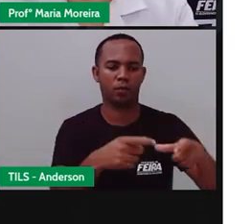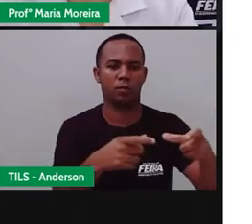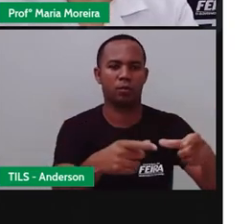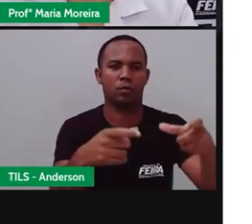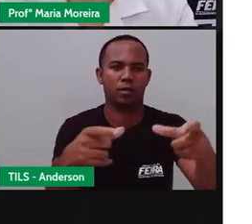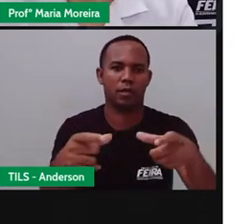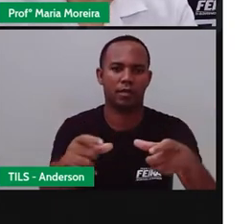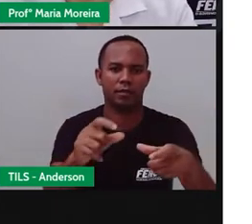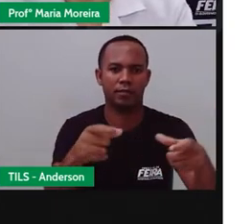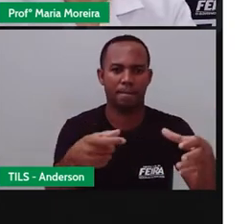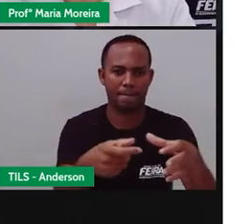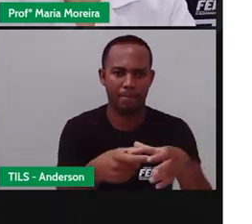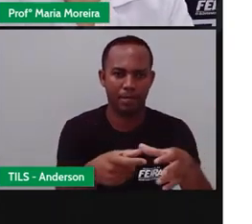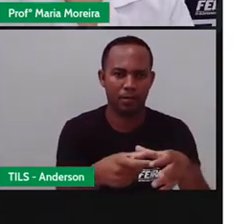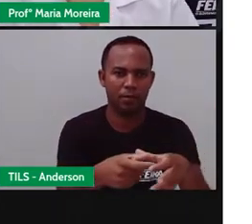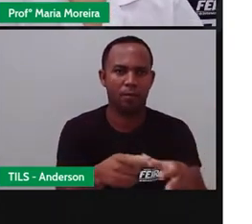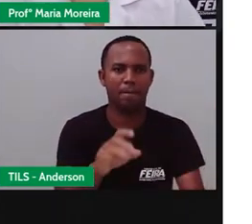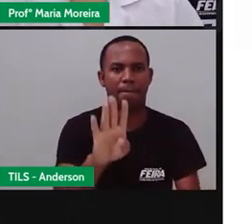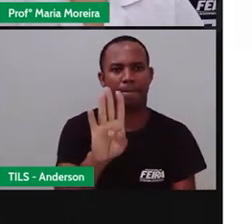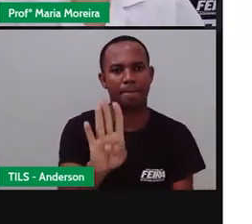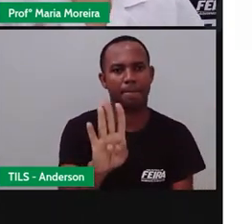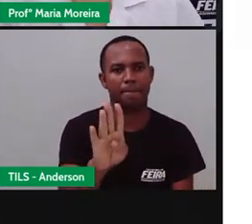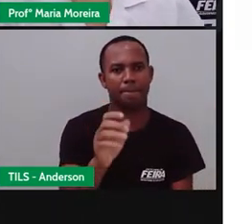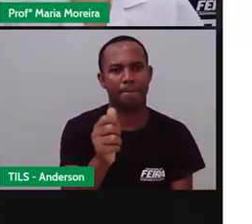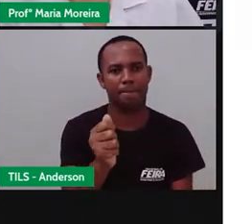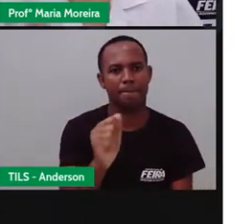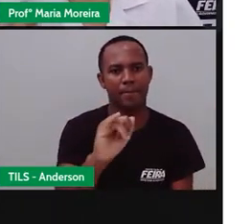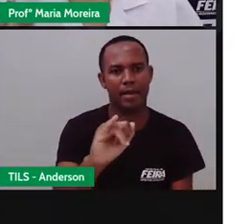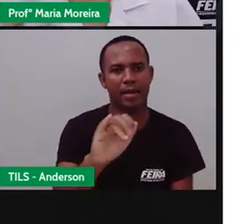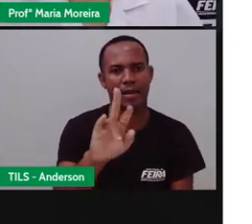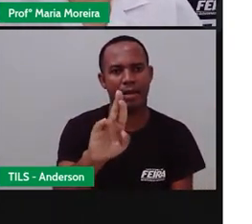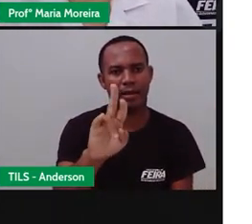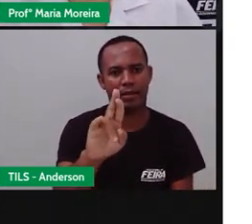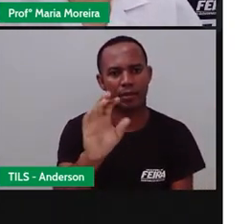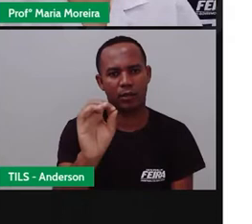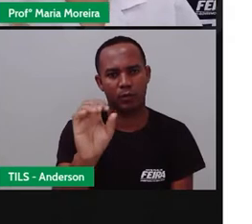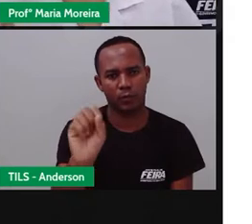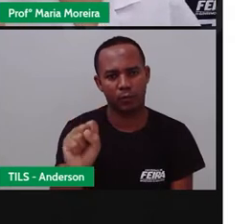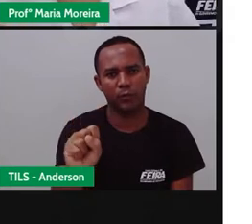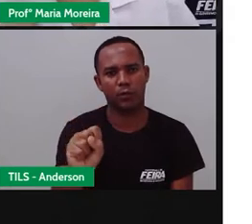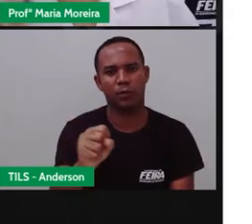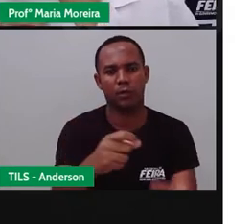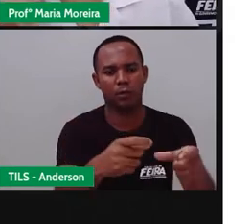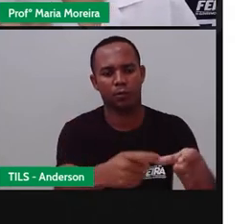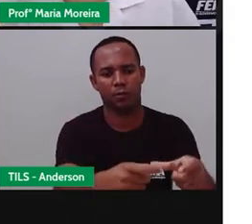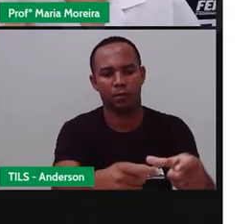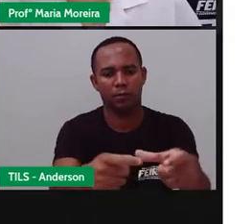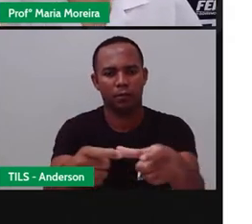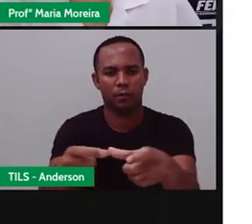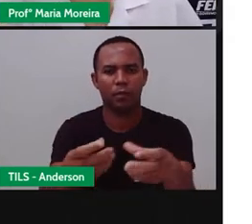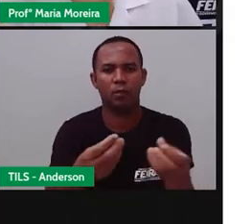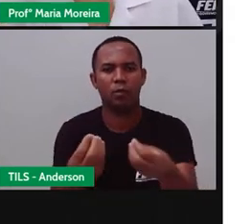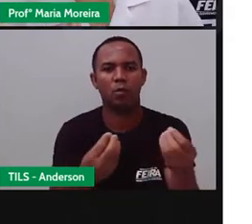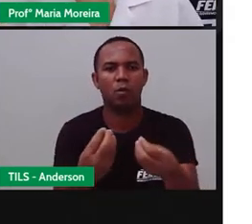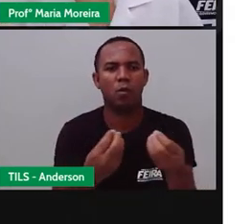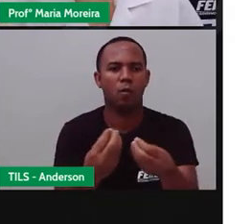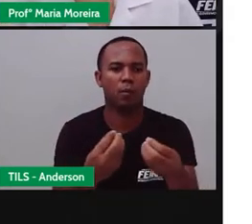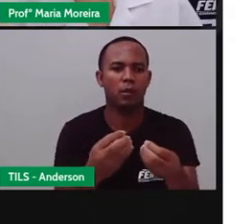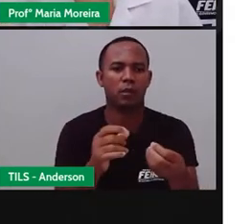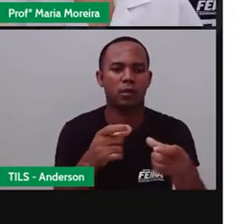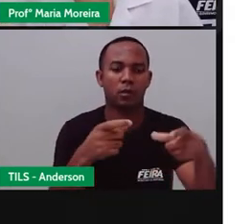menores, certo? Bom, as características dos bairros estão ligadas ao processo de formação do